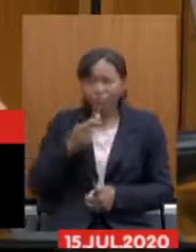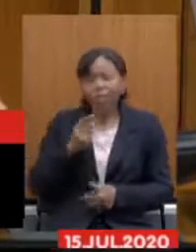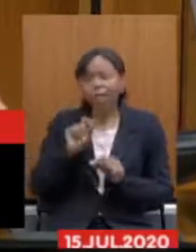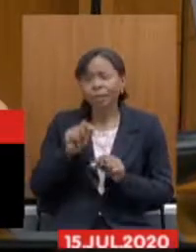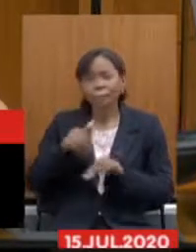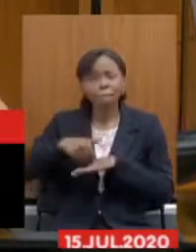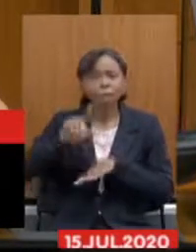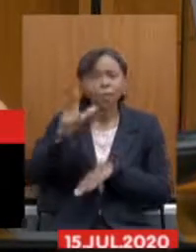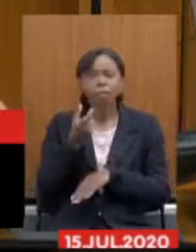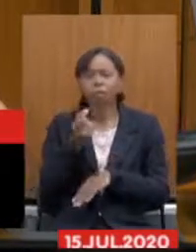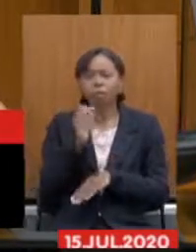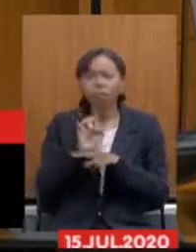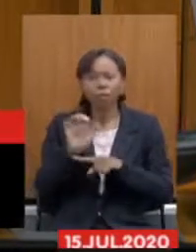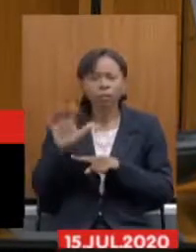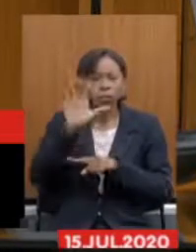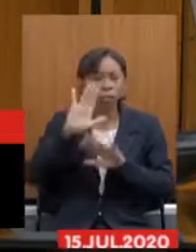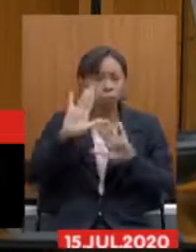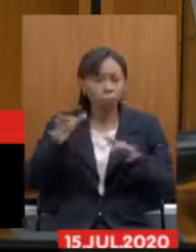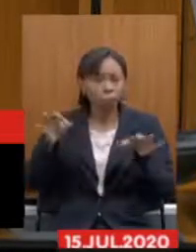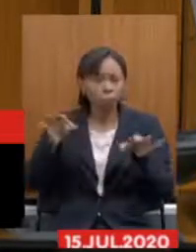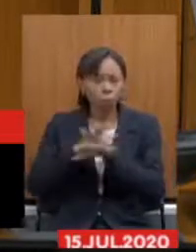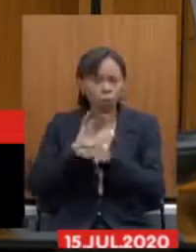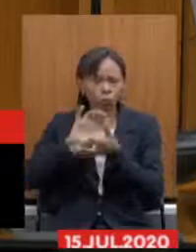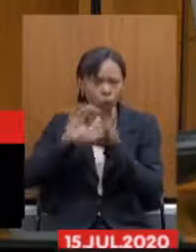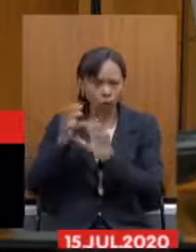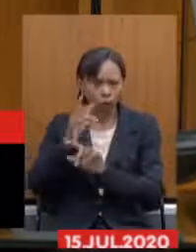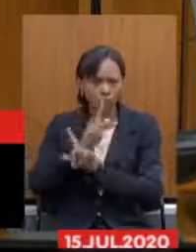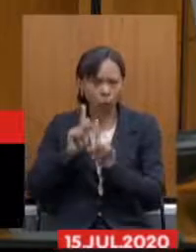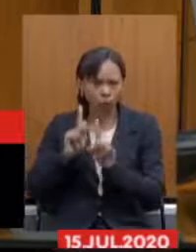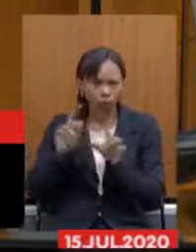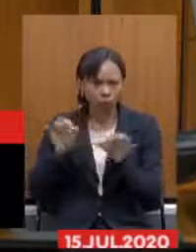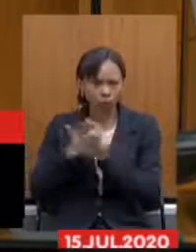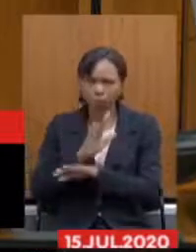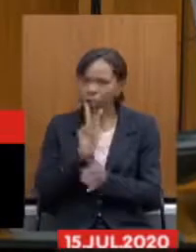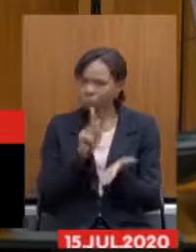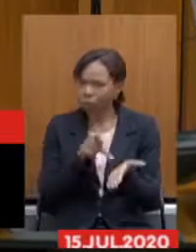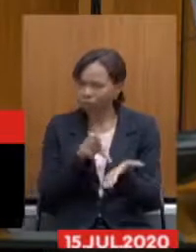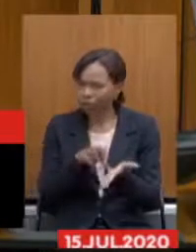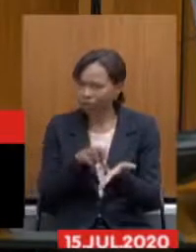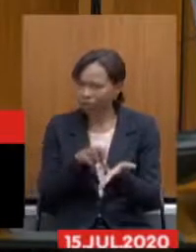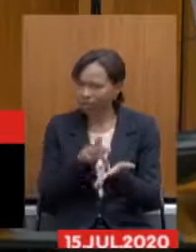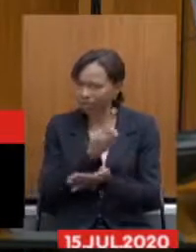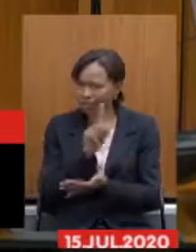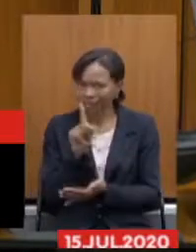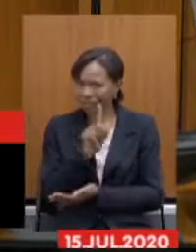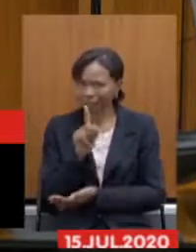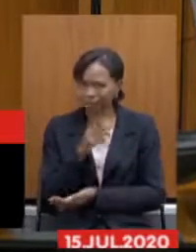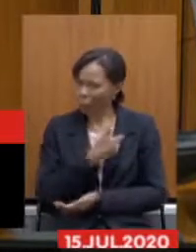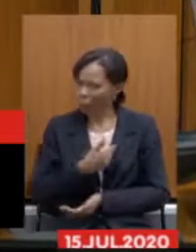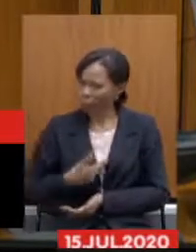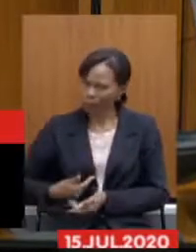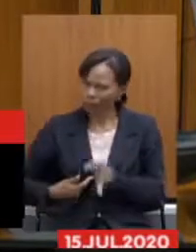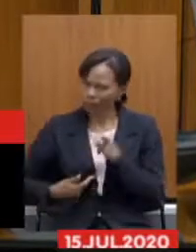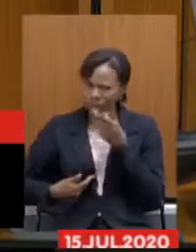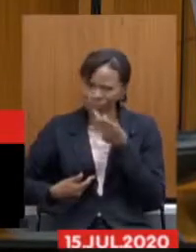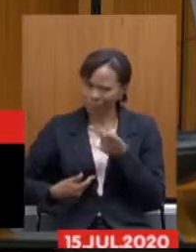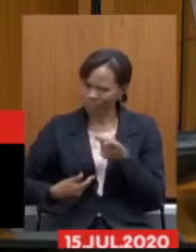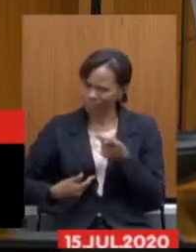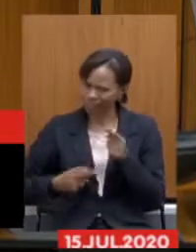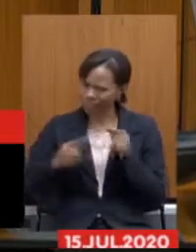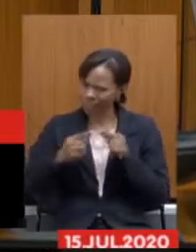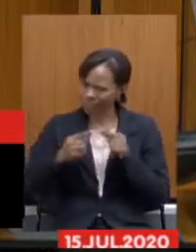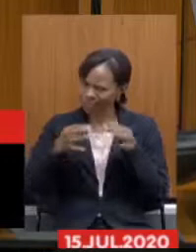fizeram a reforma da previdência isso não é verdade governador não da forma como você está falando